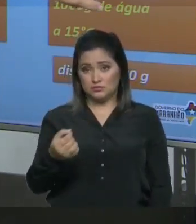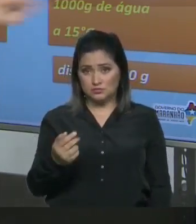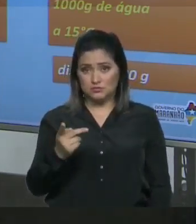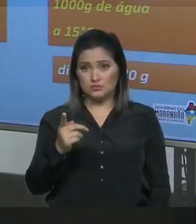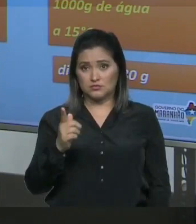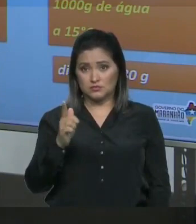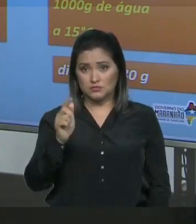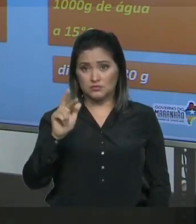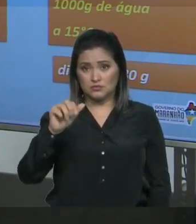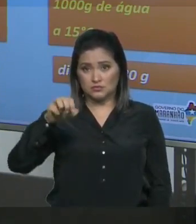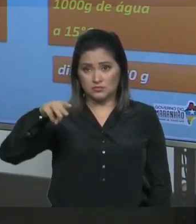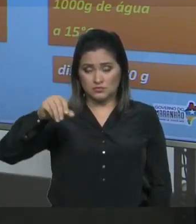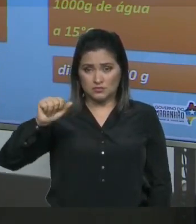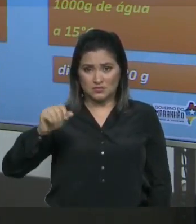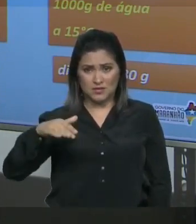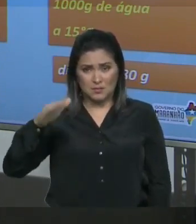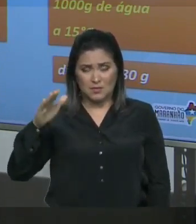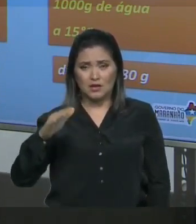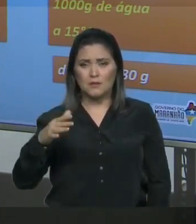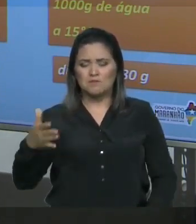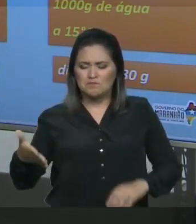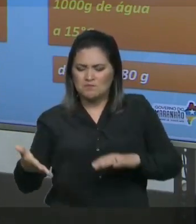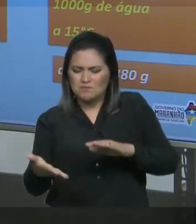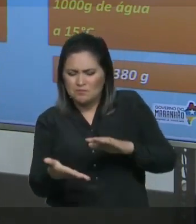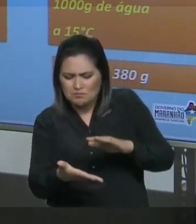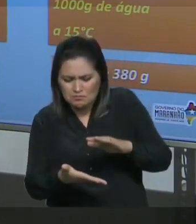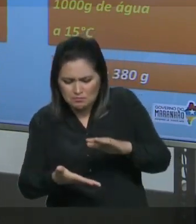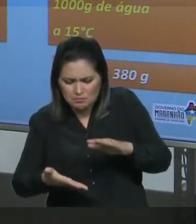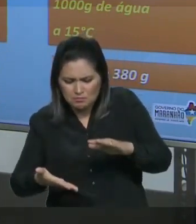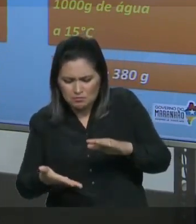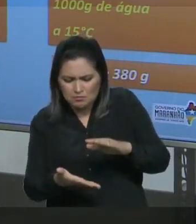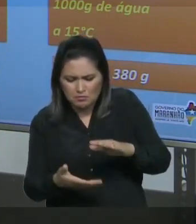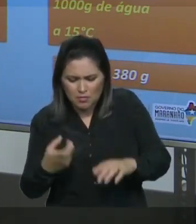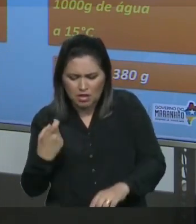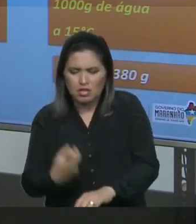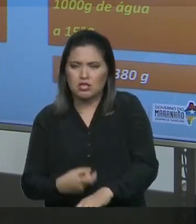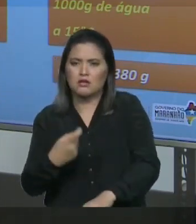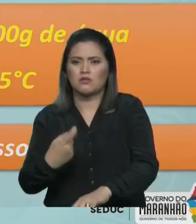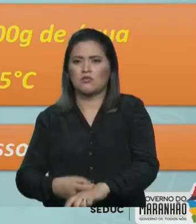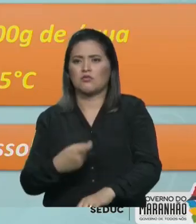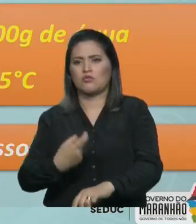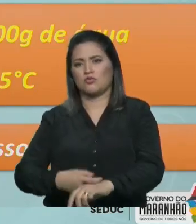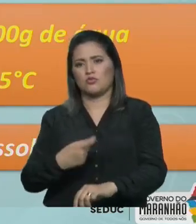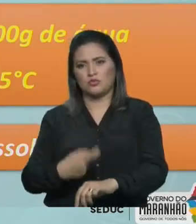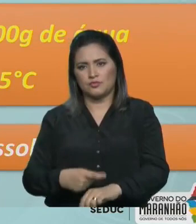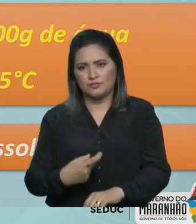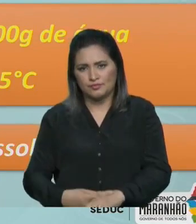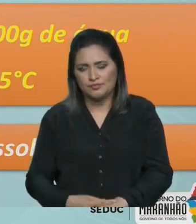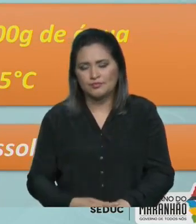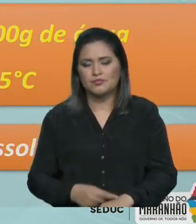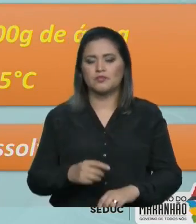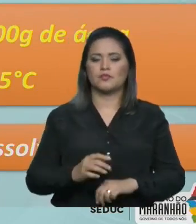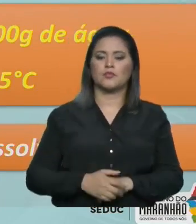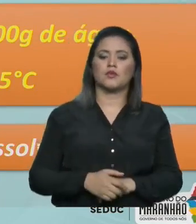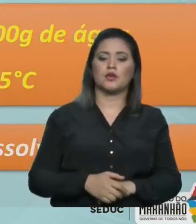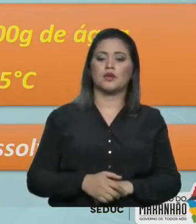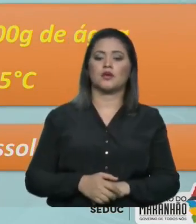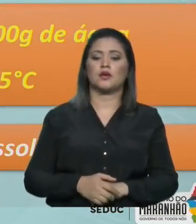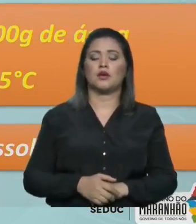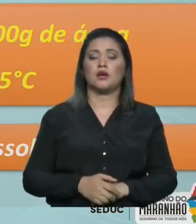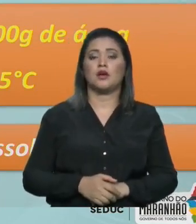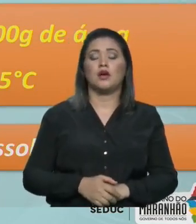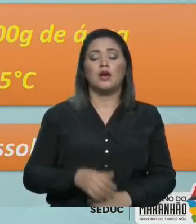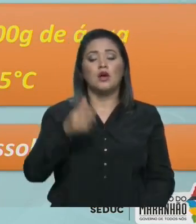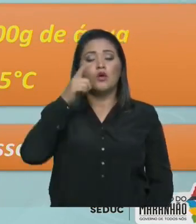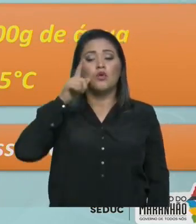consegui observar ela no corpo de fundo Então a partir deste experimento eu consigo perceber o que? Que se eu tiver 1000 gramas